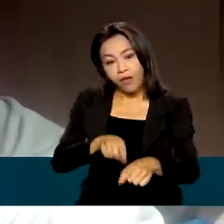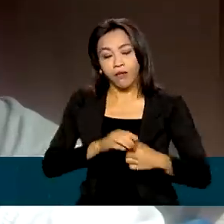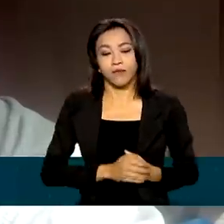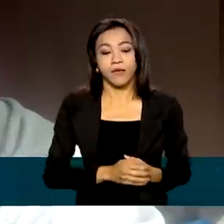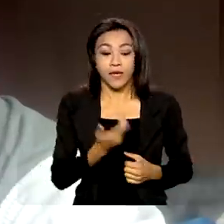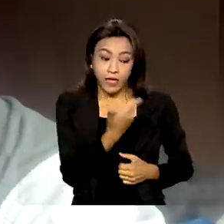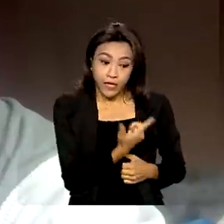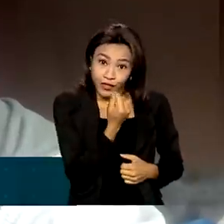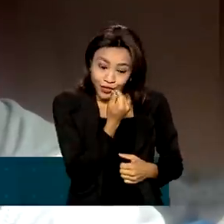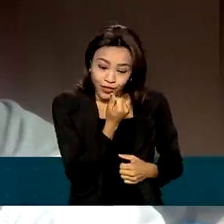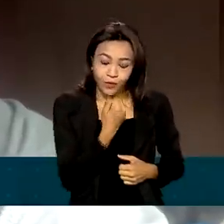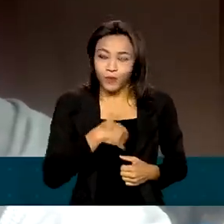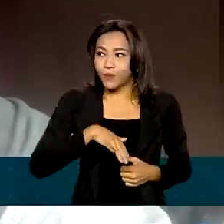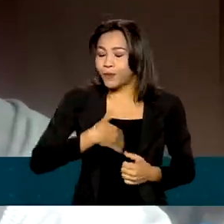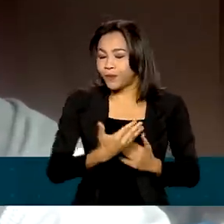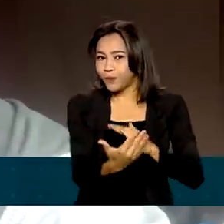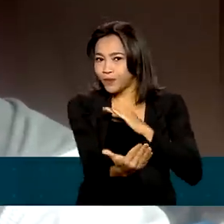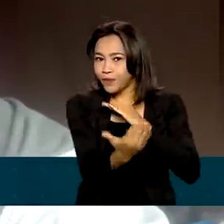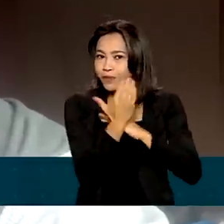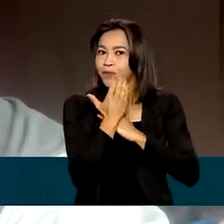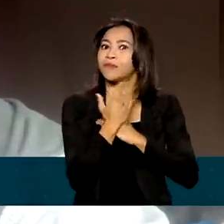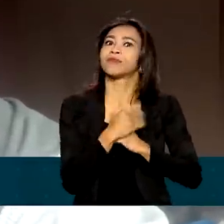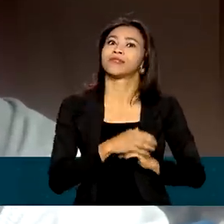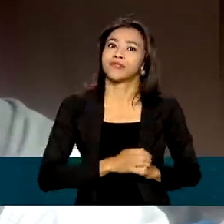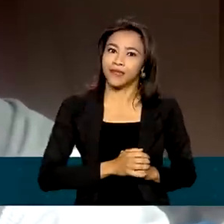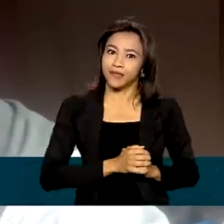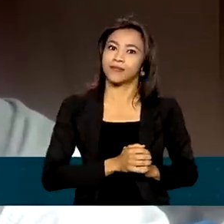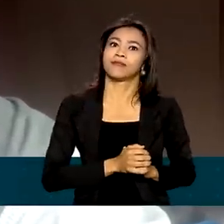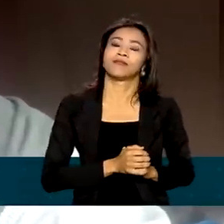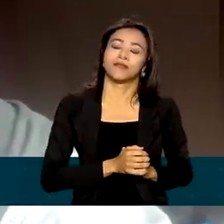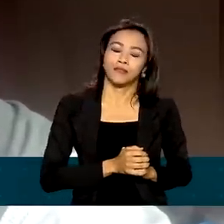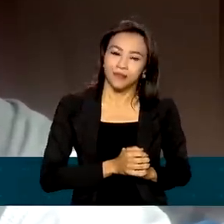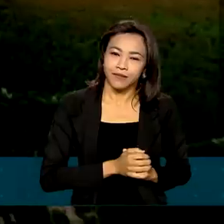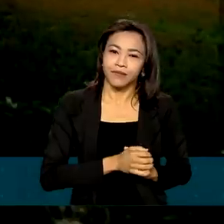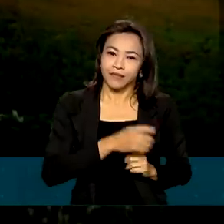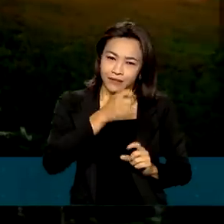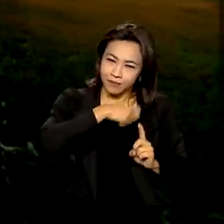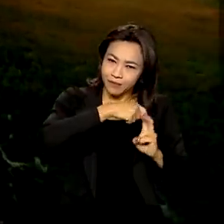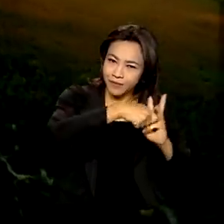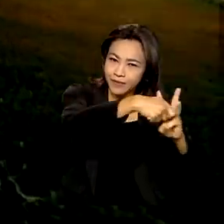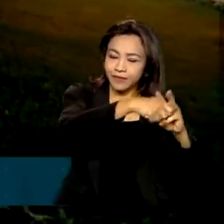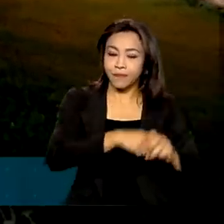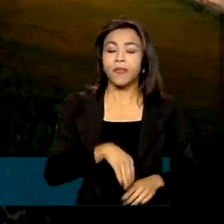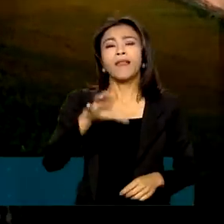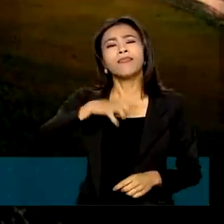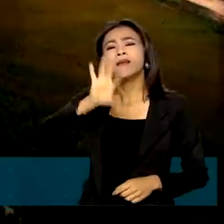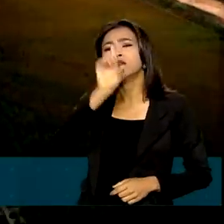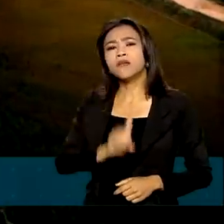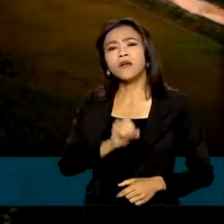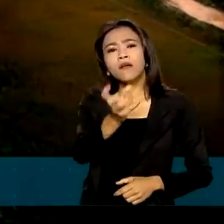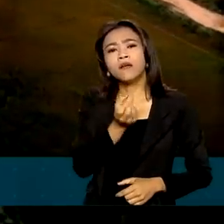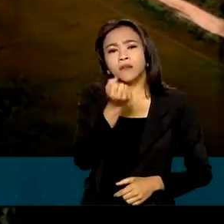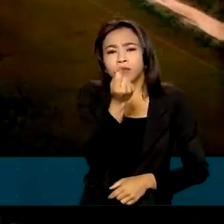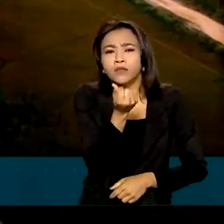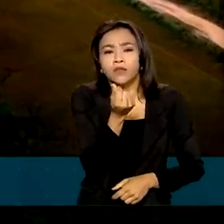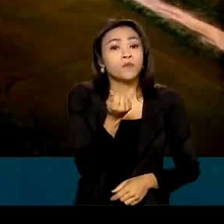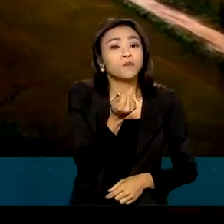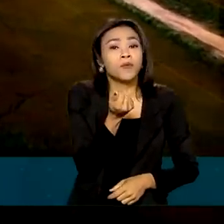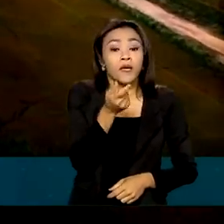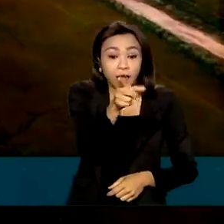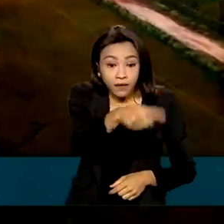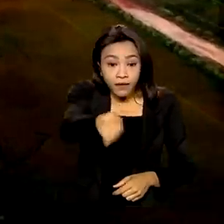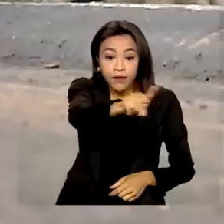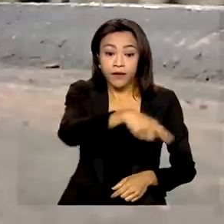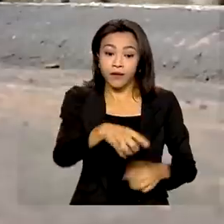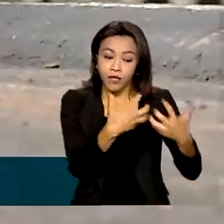dinheiro vai me ajudar muito no meu orçamento mensal. Tem direito a receber motoristas de carga